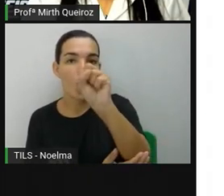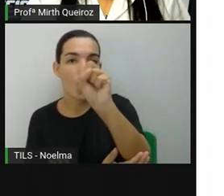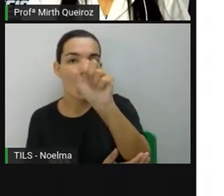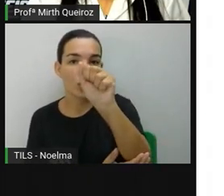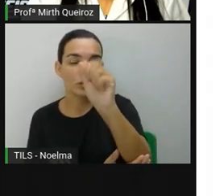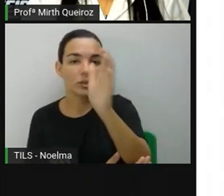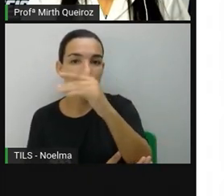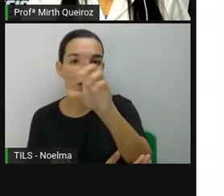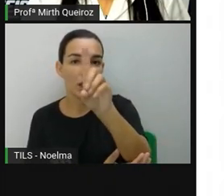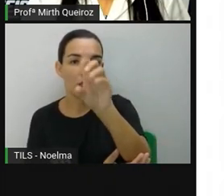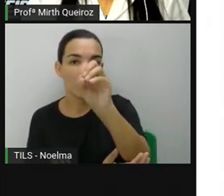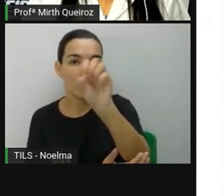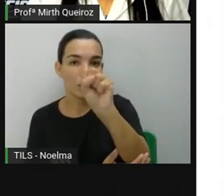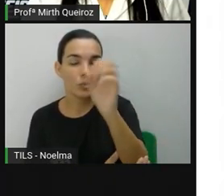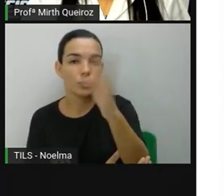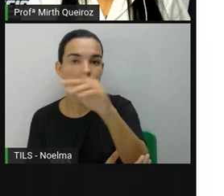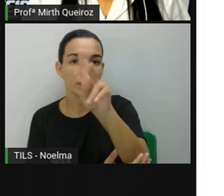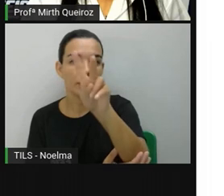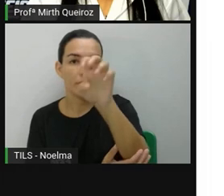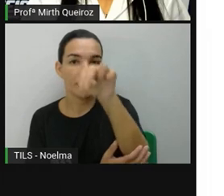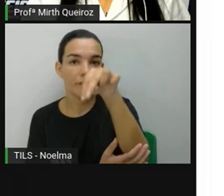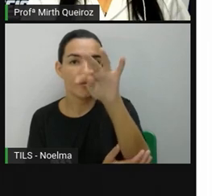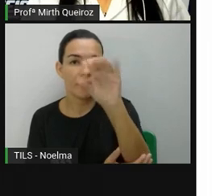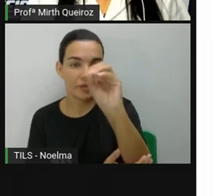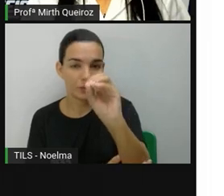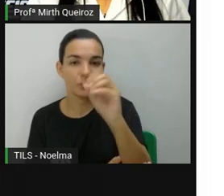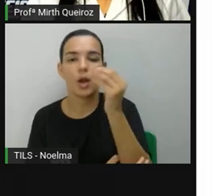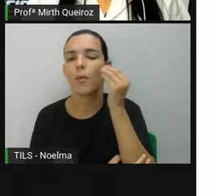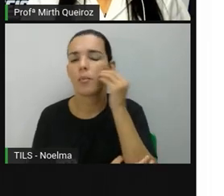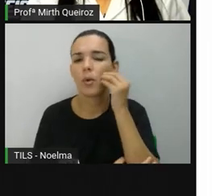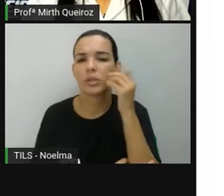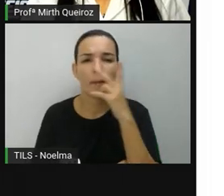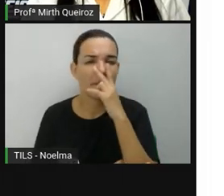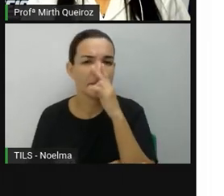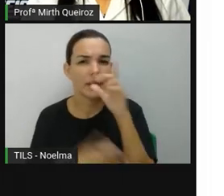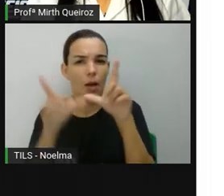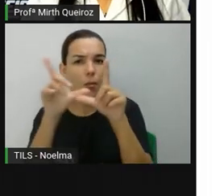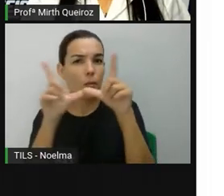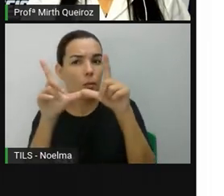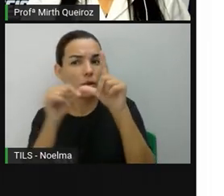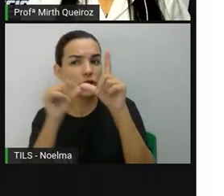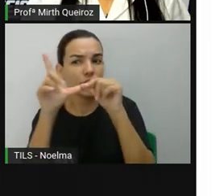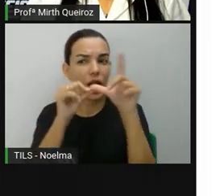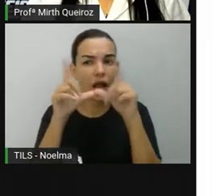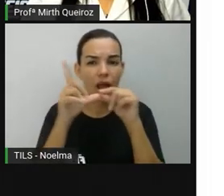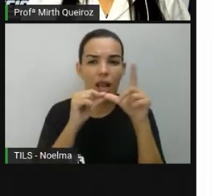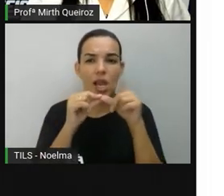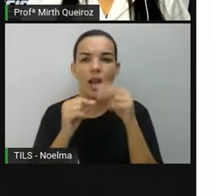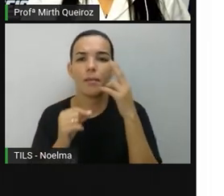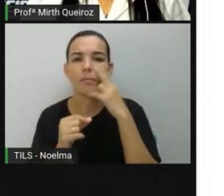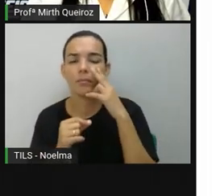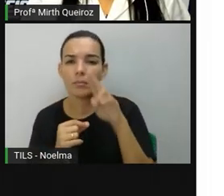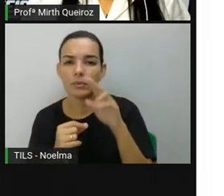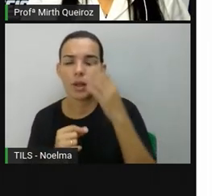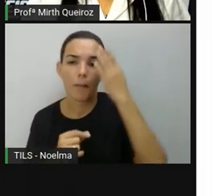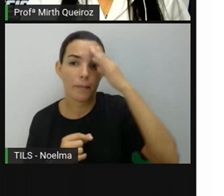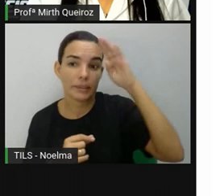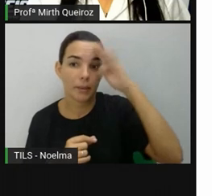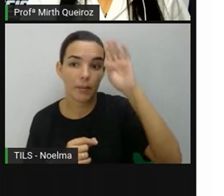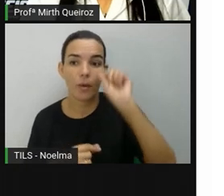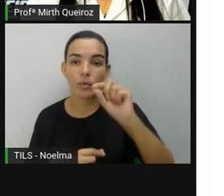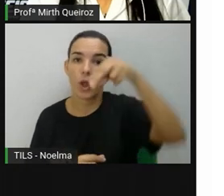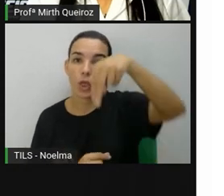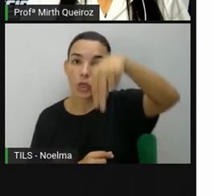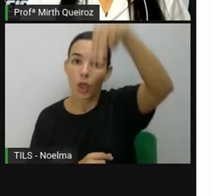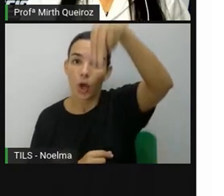representa as diferentes direções dos pontos cardeais e dos pontos colaterais. Os cardeais nós temos aí os pontos principais.